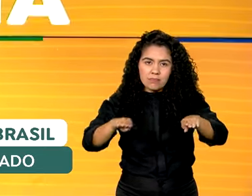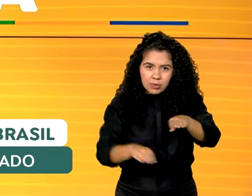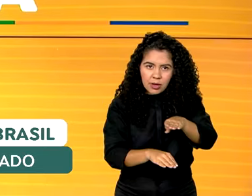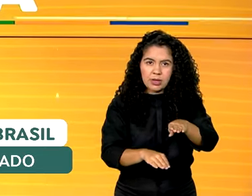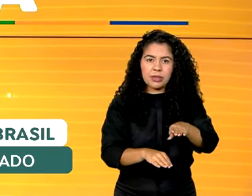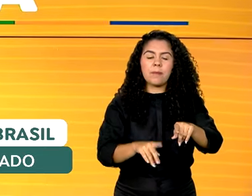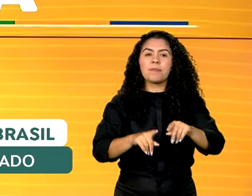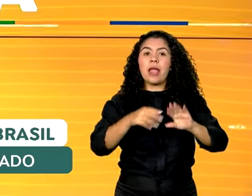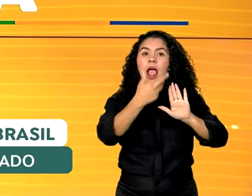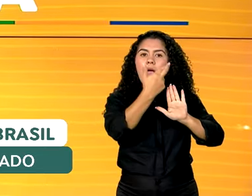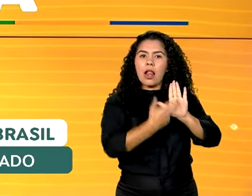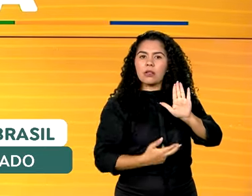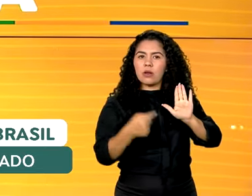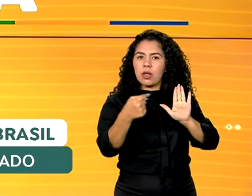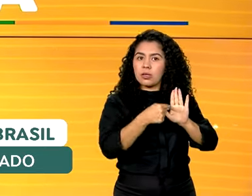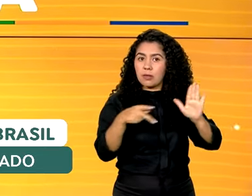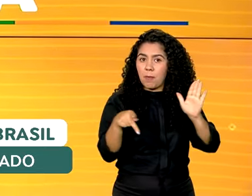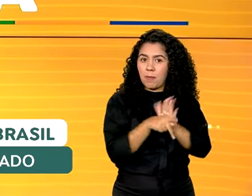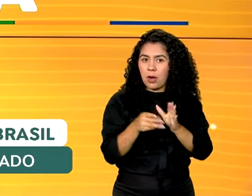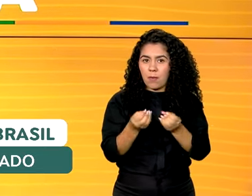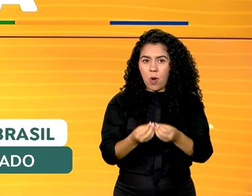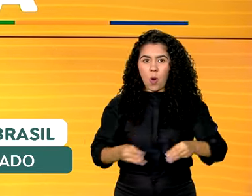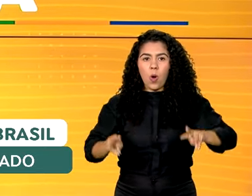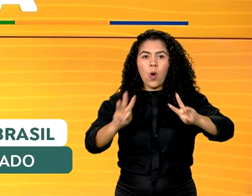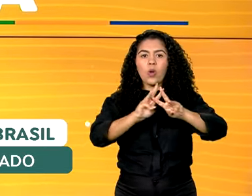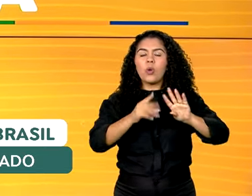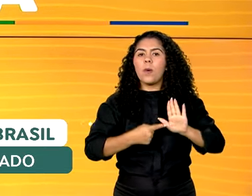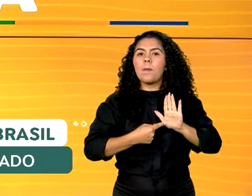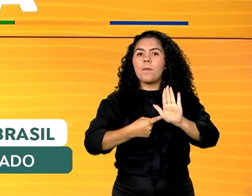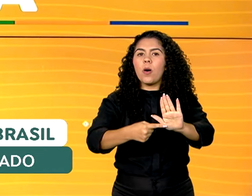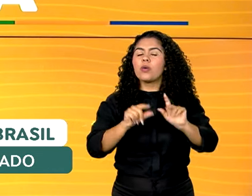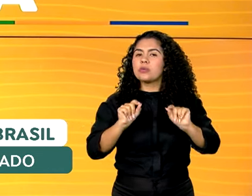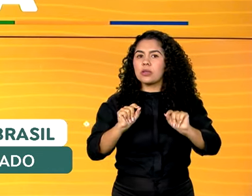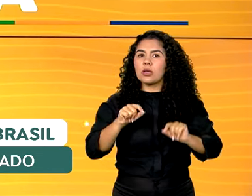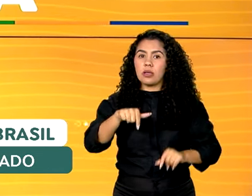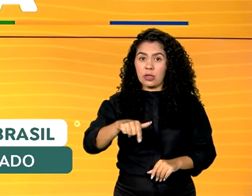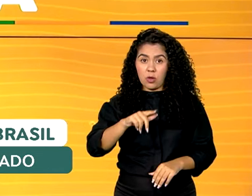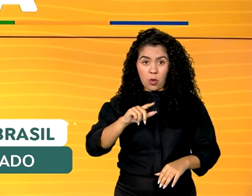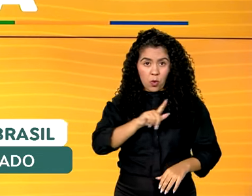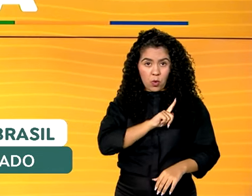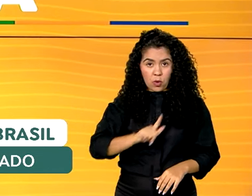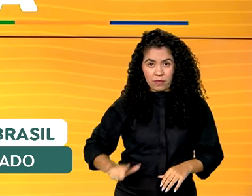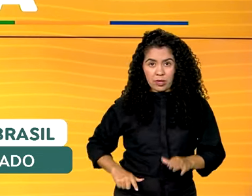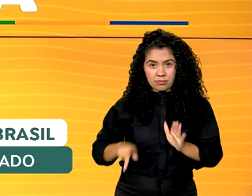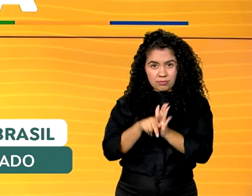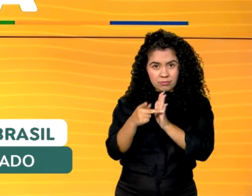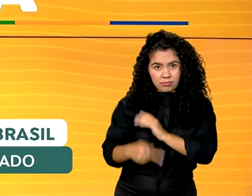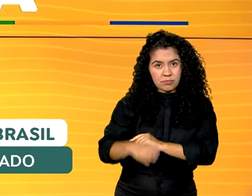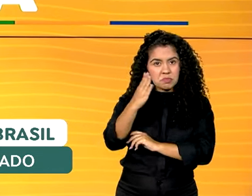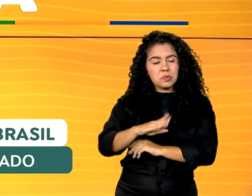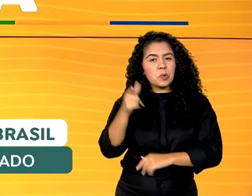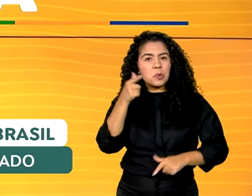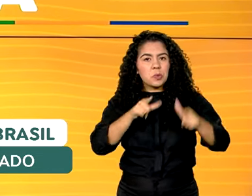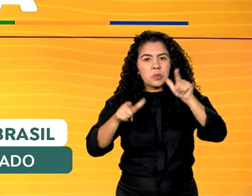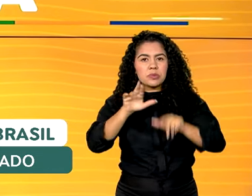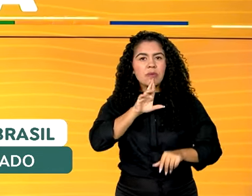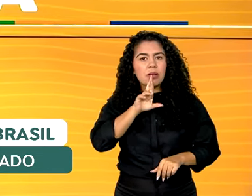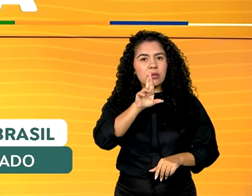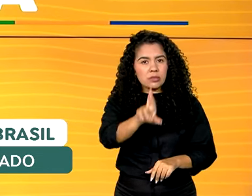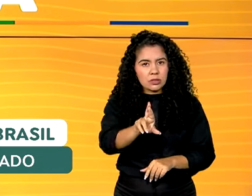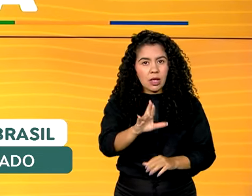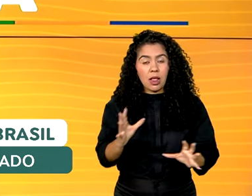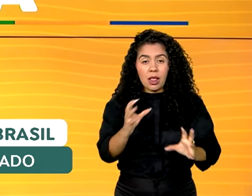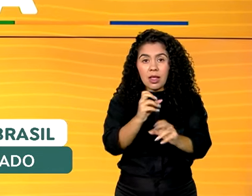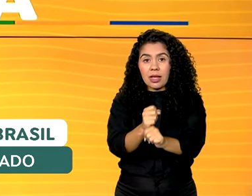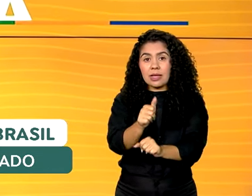estado da insegurança alimentar mundial mostra que o trabalho do governo vem dando resultado. Segundo o estudo, quase 15